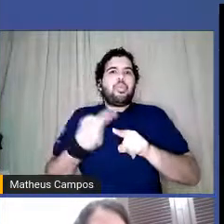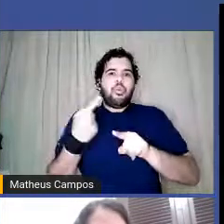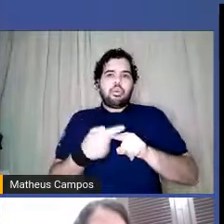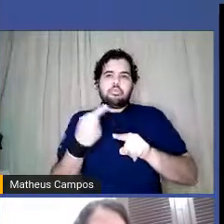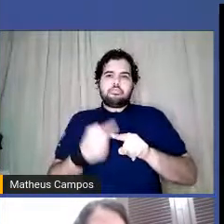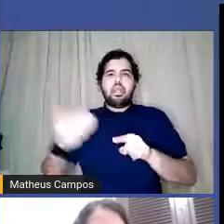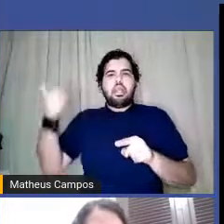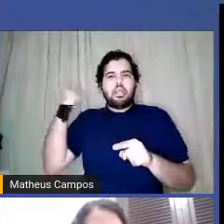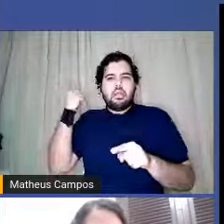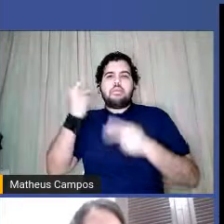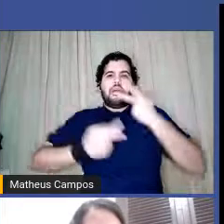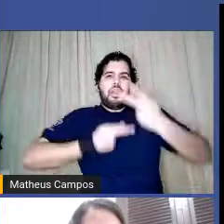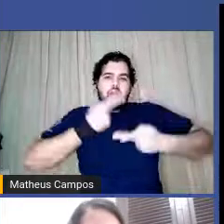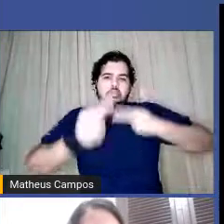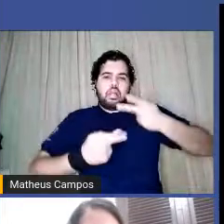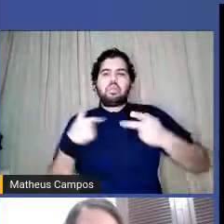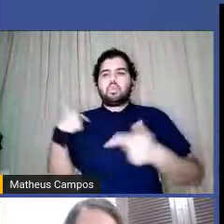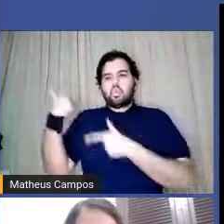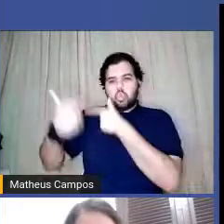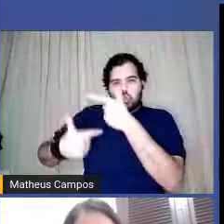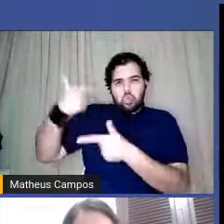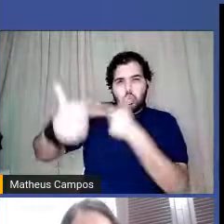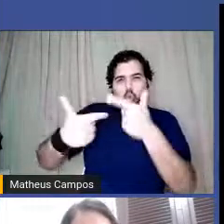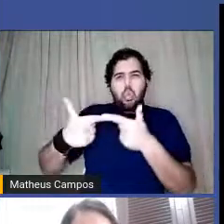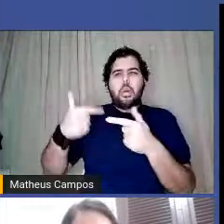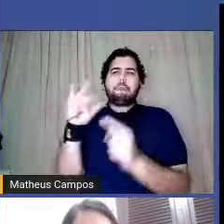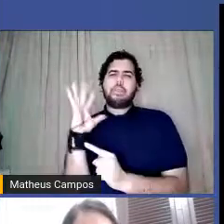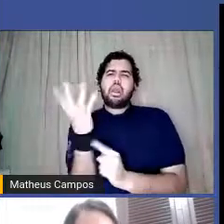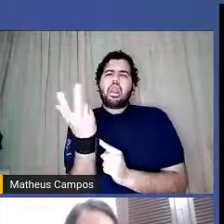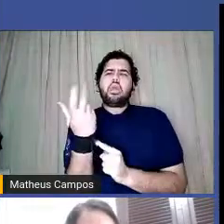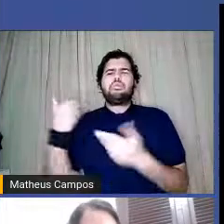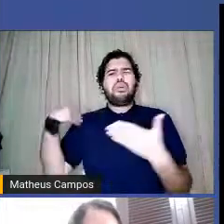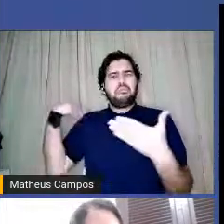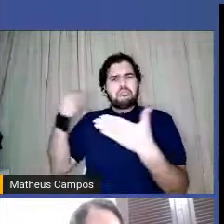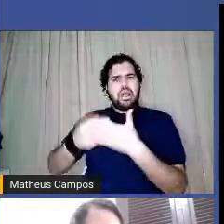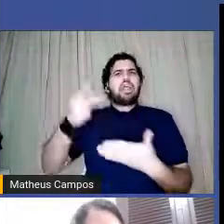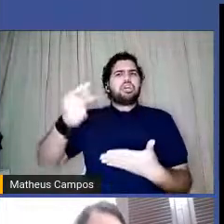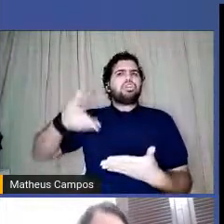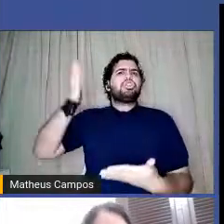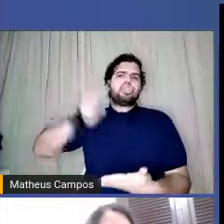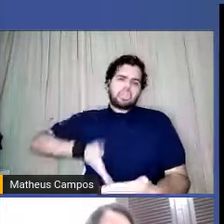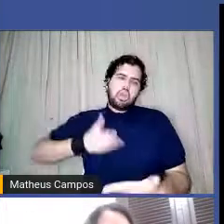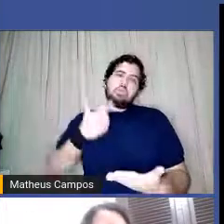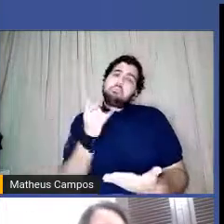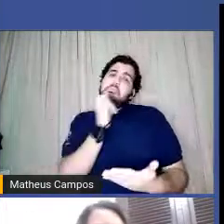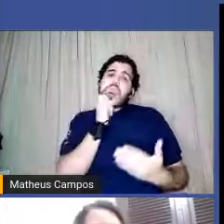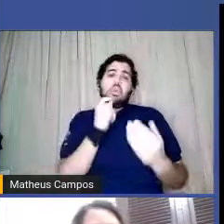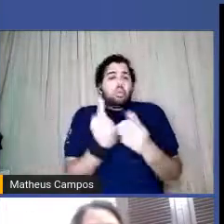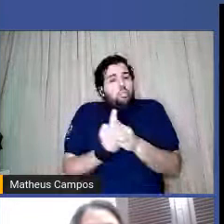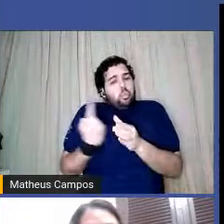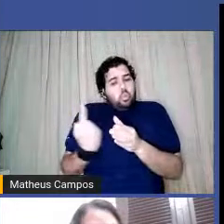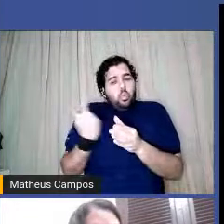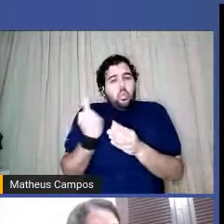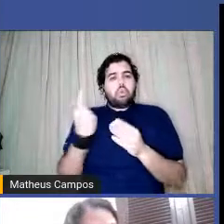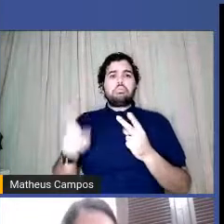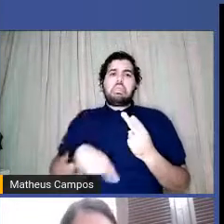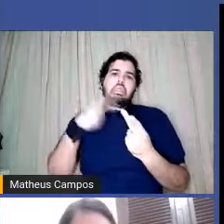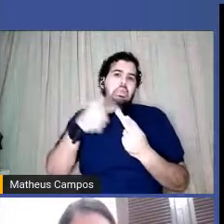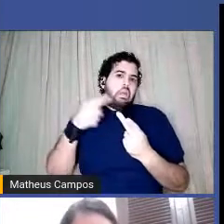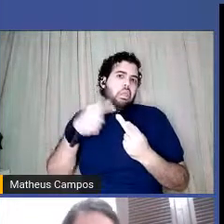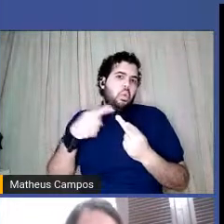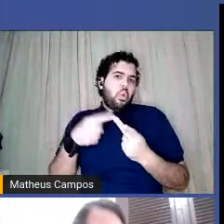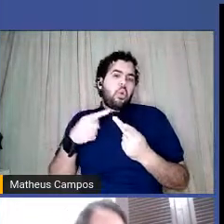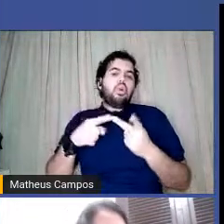comentou, a gente já vem trabalhando com arte há algum tempo, né, seja individualmente, seja por meio da